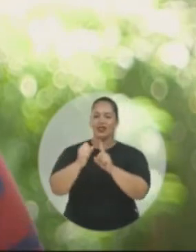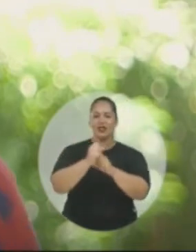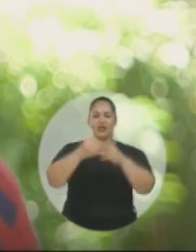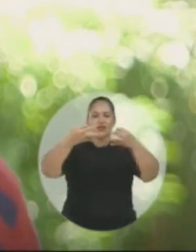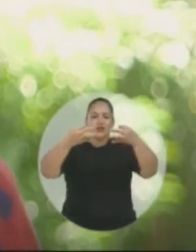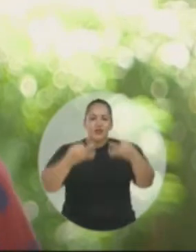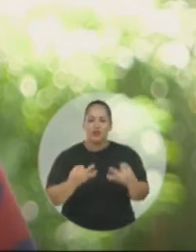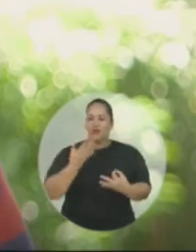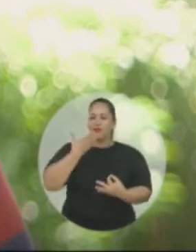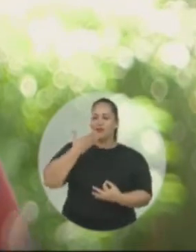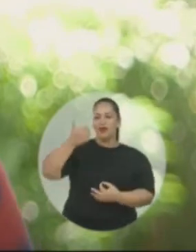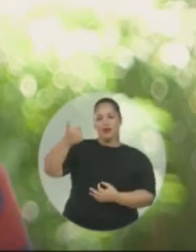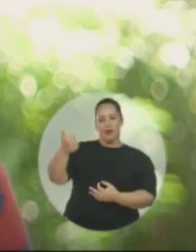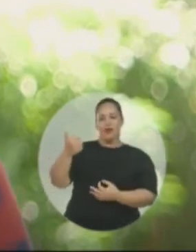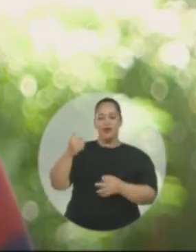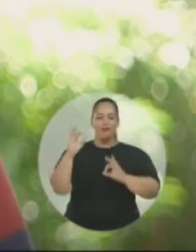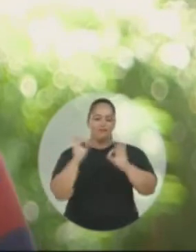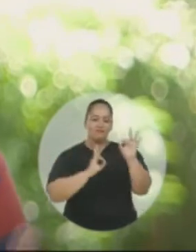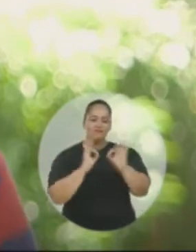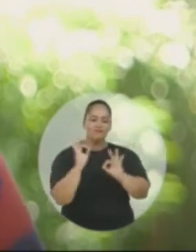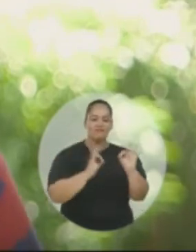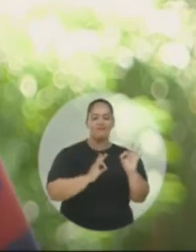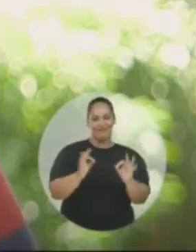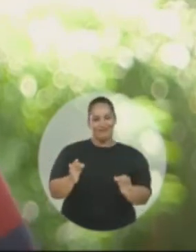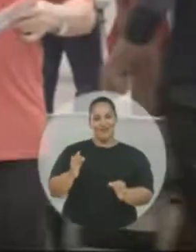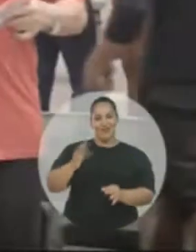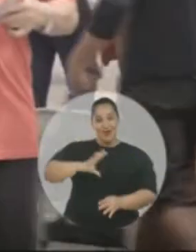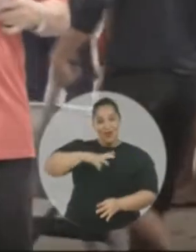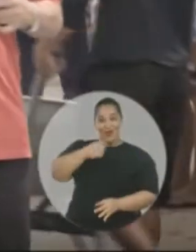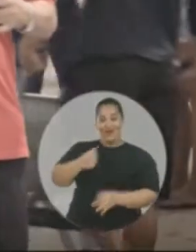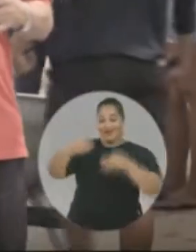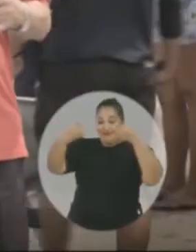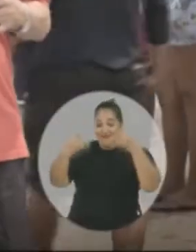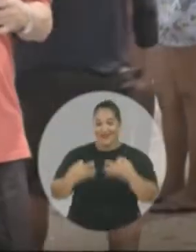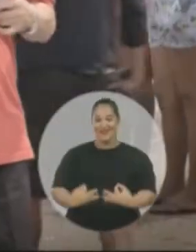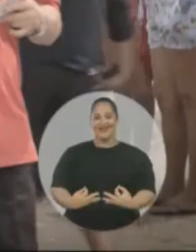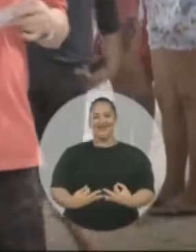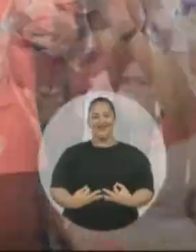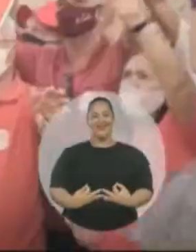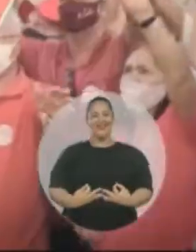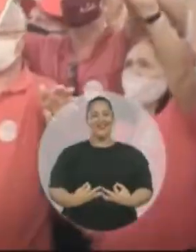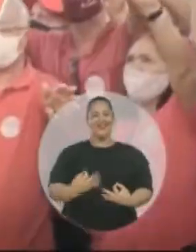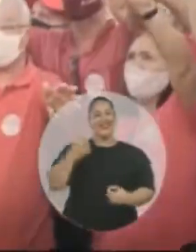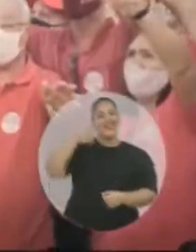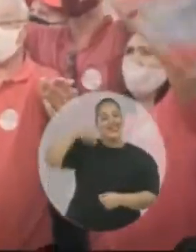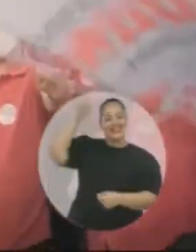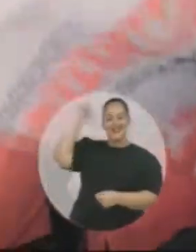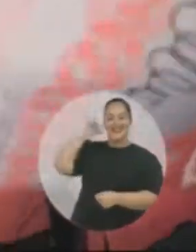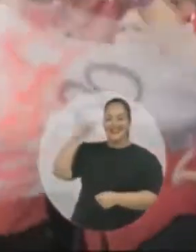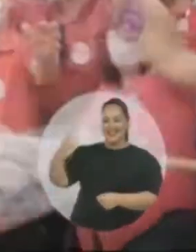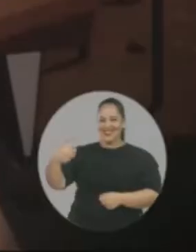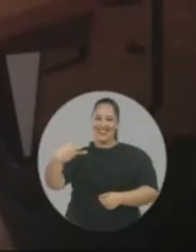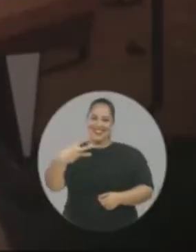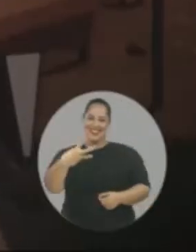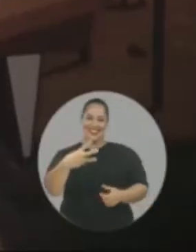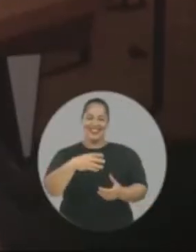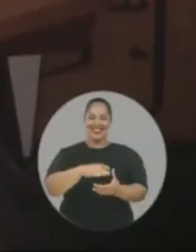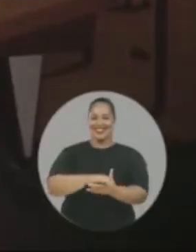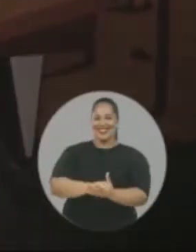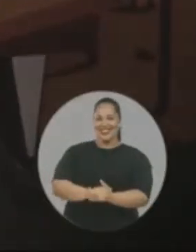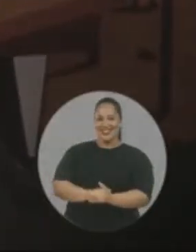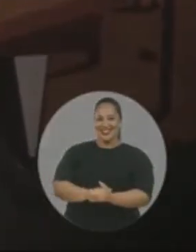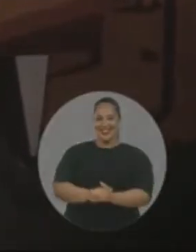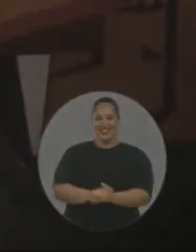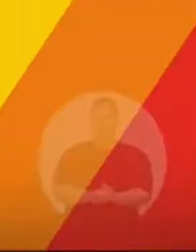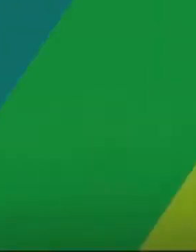de uma sociedade justa, melhor, organizada. Tô coragem pra estar do lado certo. Anísio